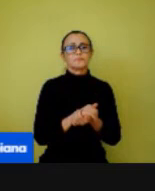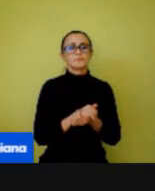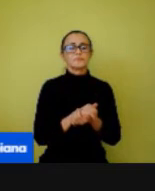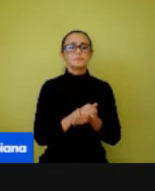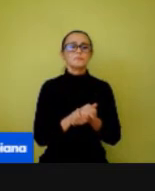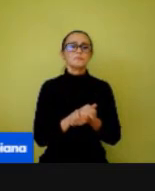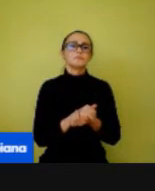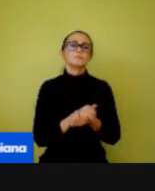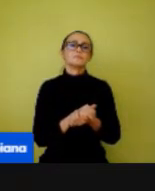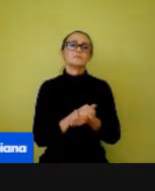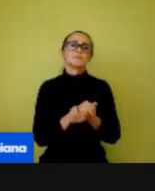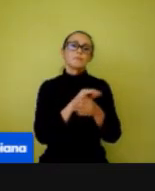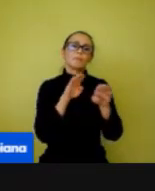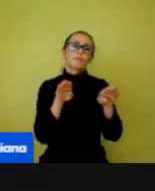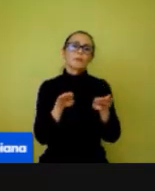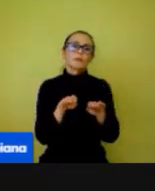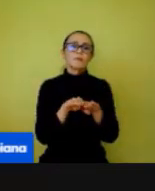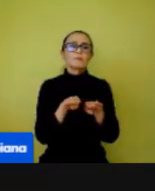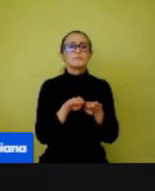Outro, próximo slide.